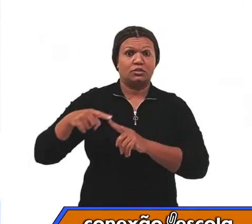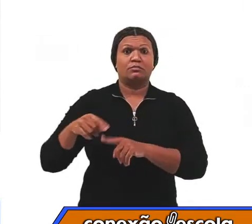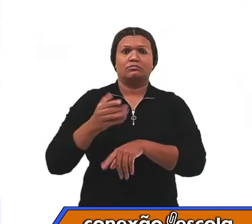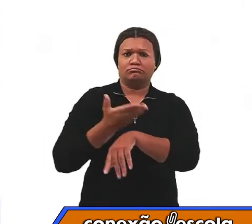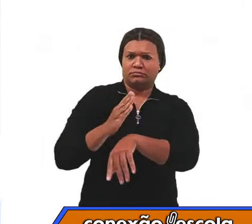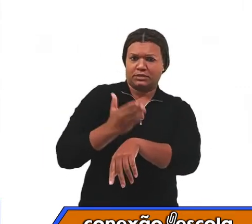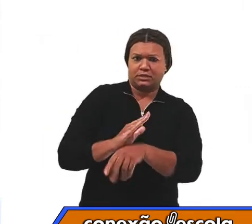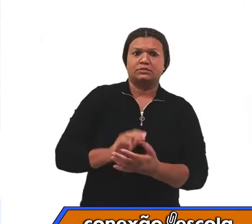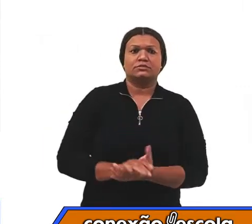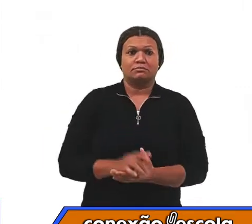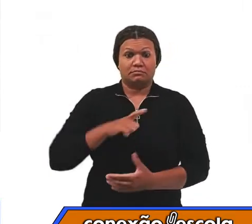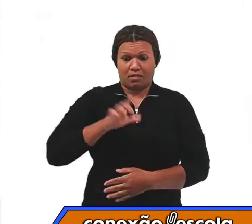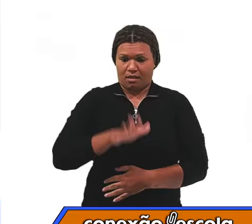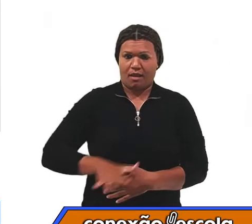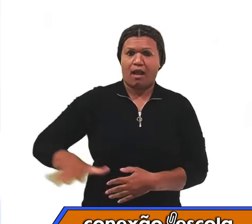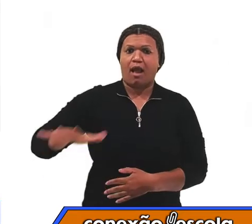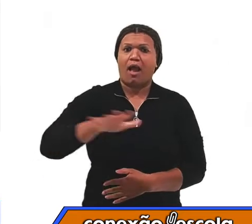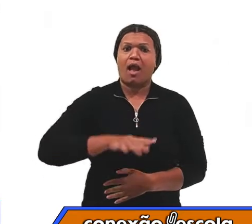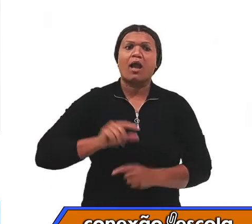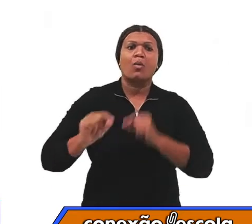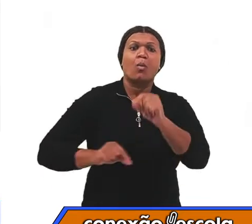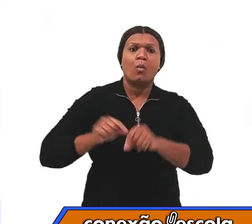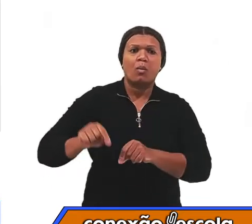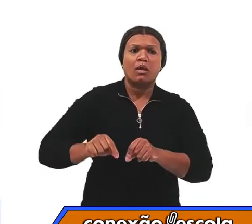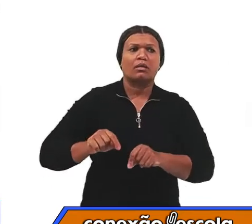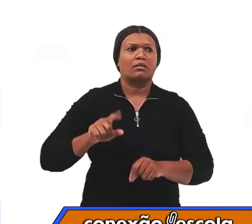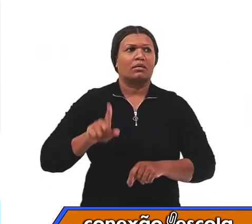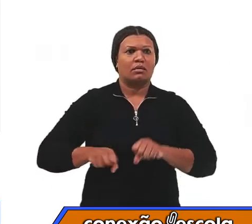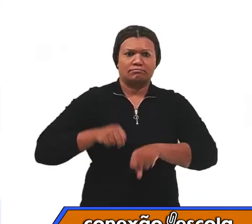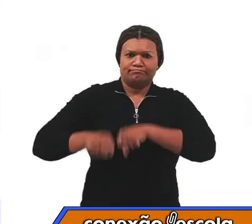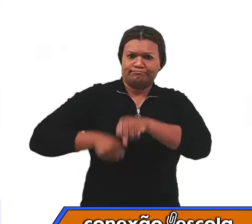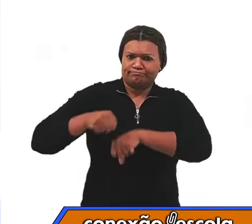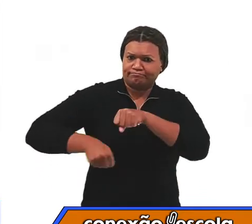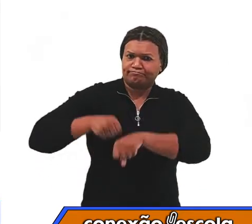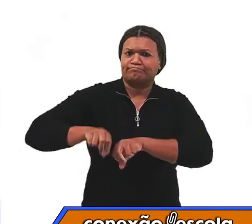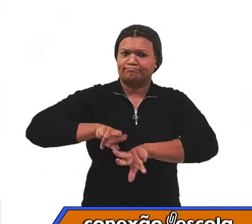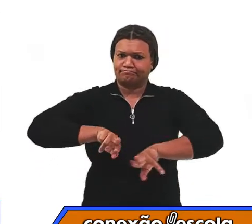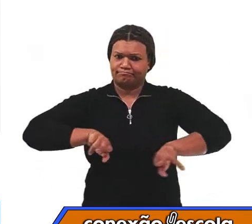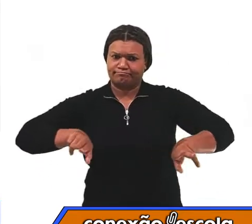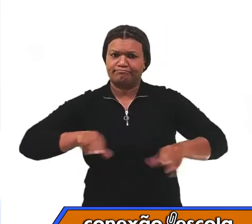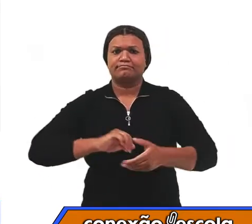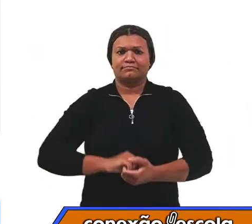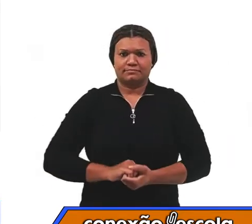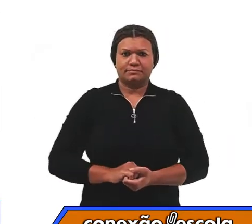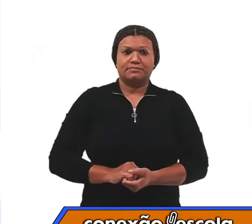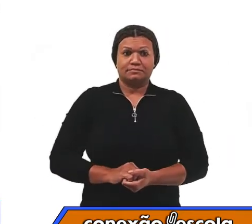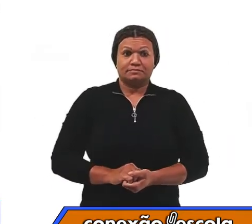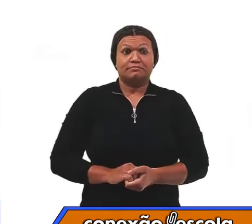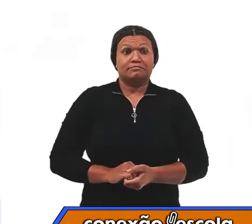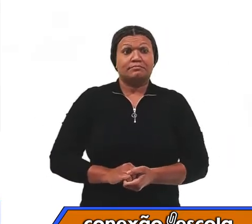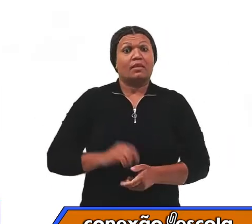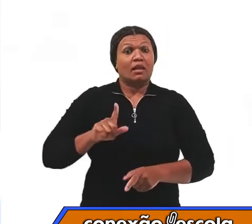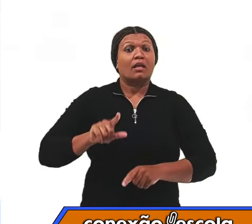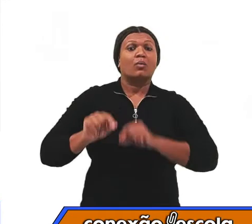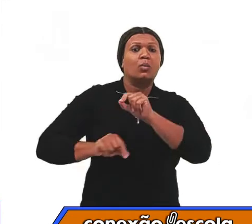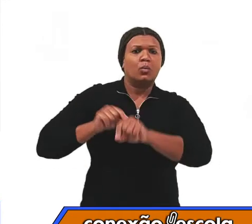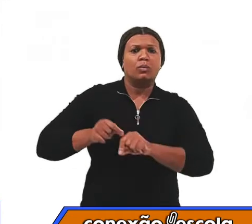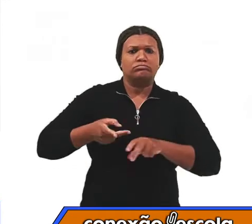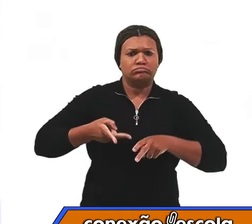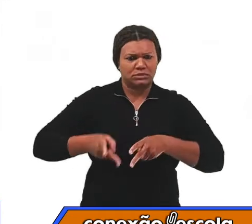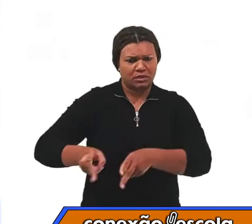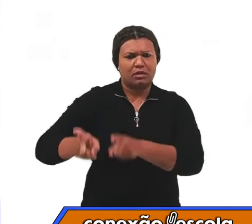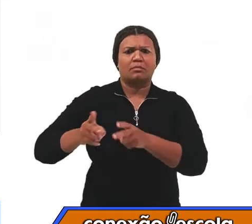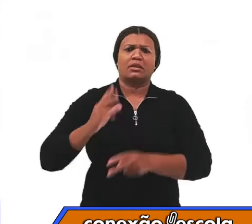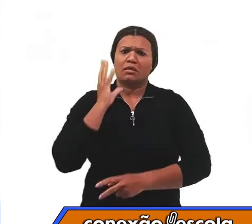Assim, temos a área da ergometria, ou seja, a parte da atividade aeróbica, que é aquela atividade constante